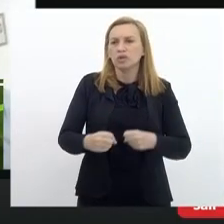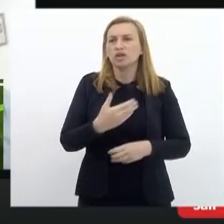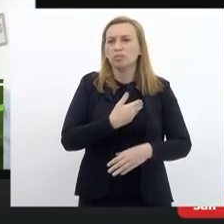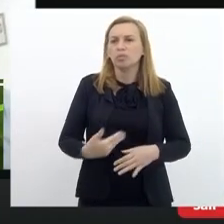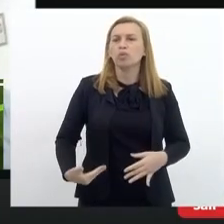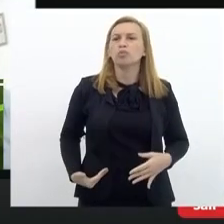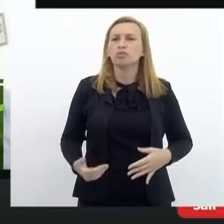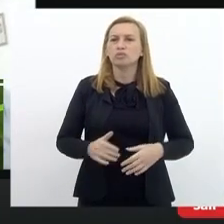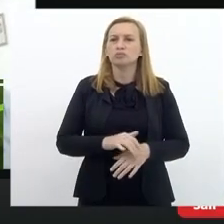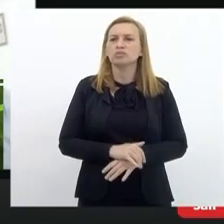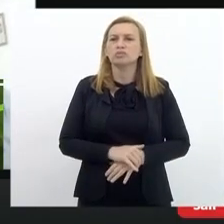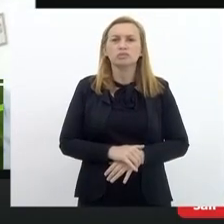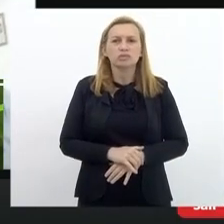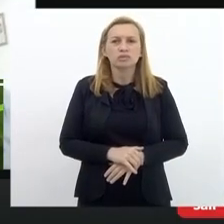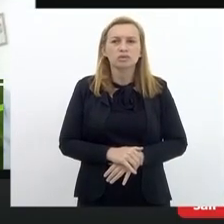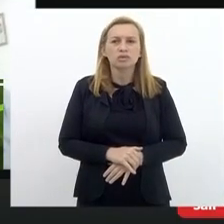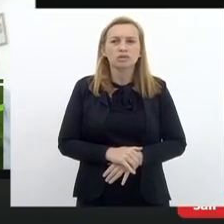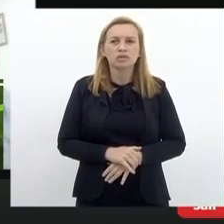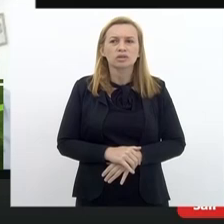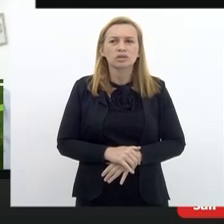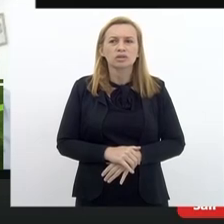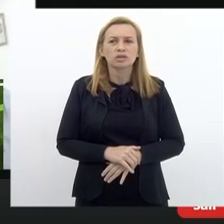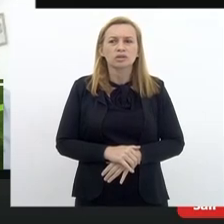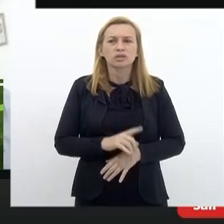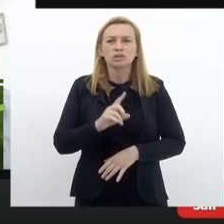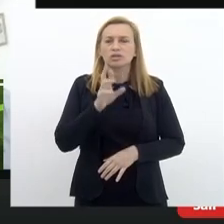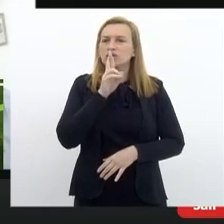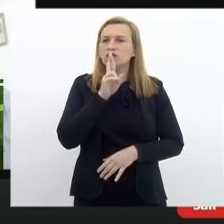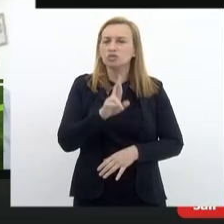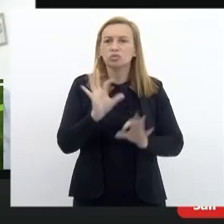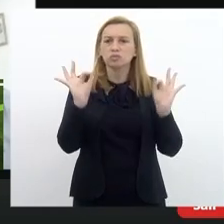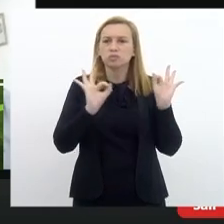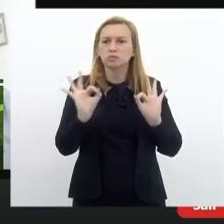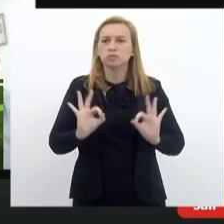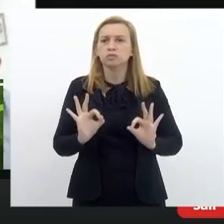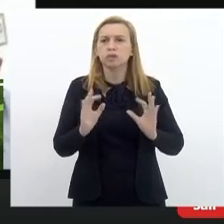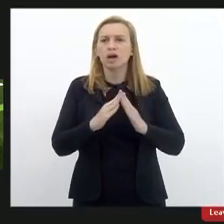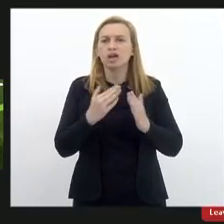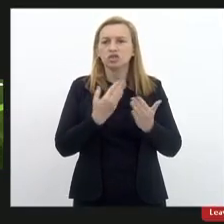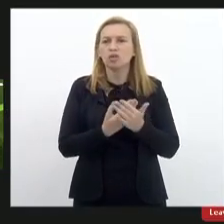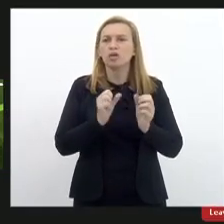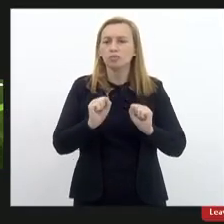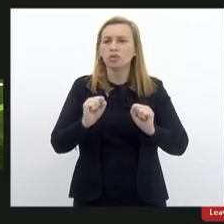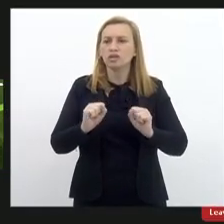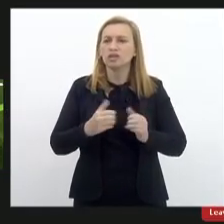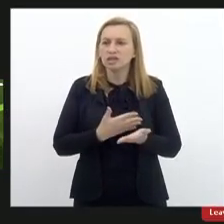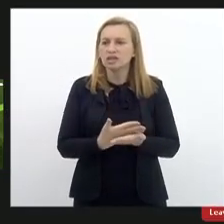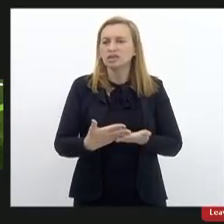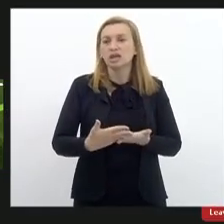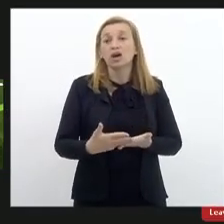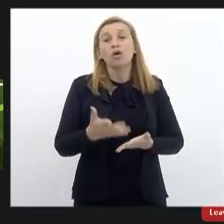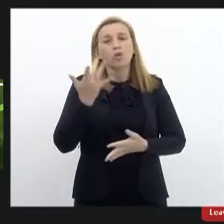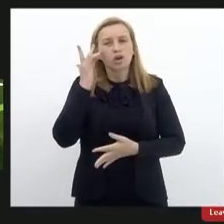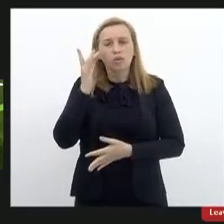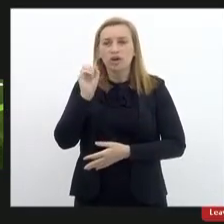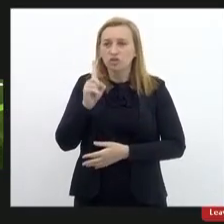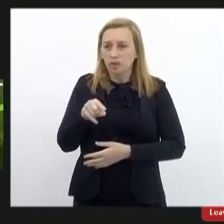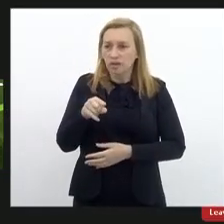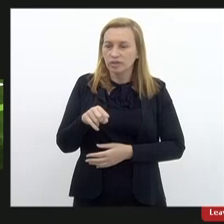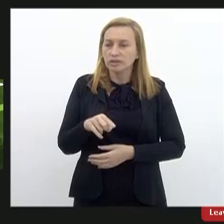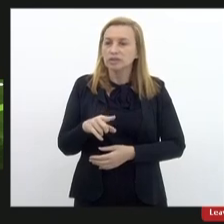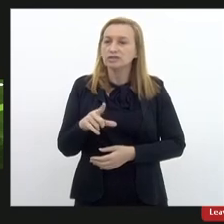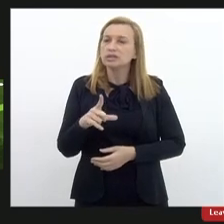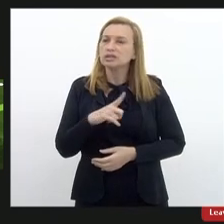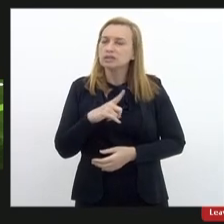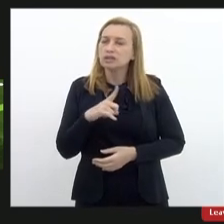deu respaldo, a escola pode começar. Então, o que eu acho é o seguinte, nós